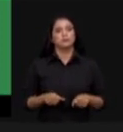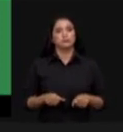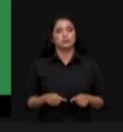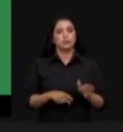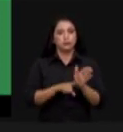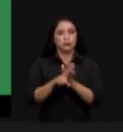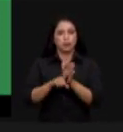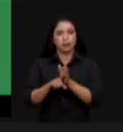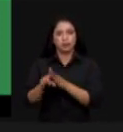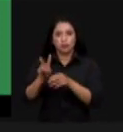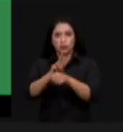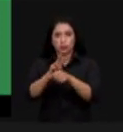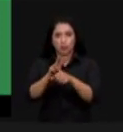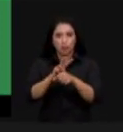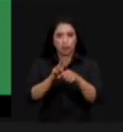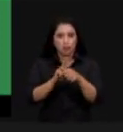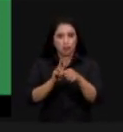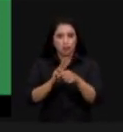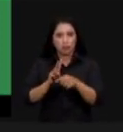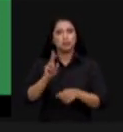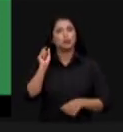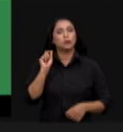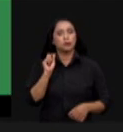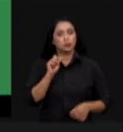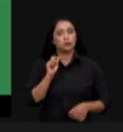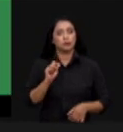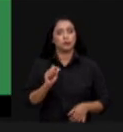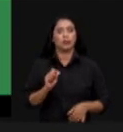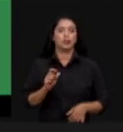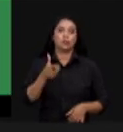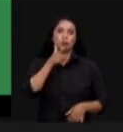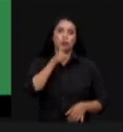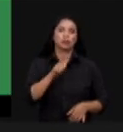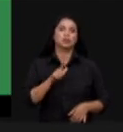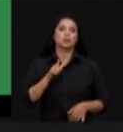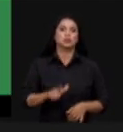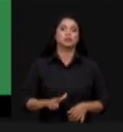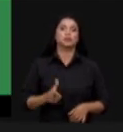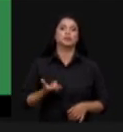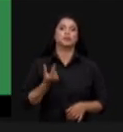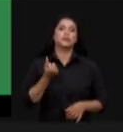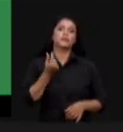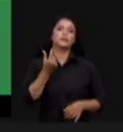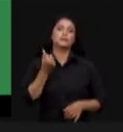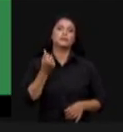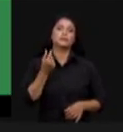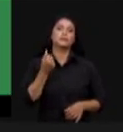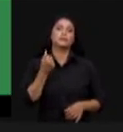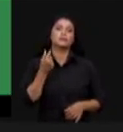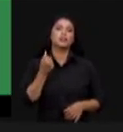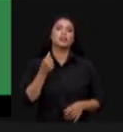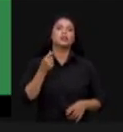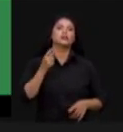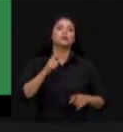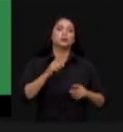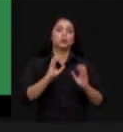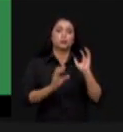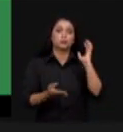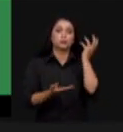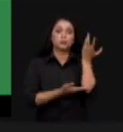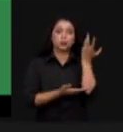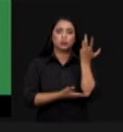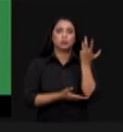fiscalização fácil fiscalização e com isso a gente consegue agregar valor no produto florestal isso é uma